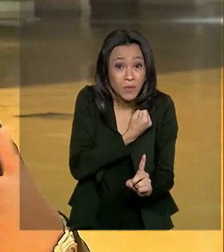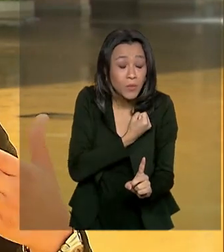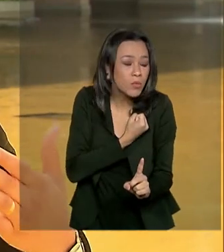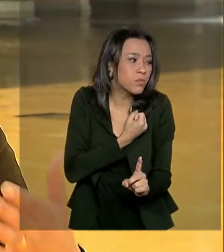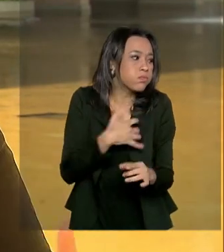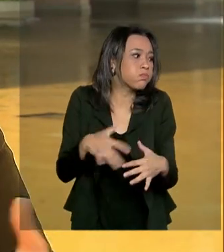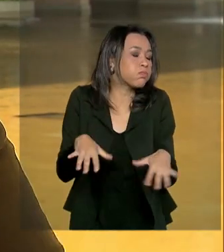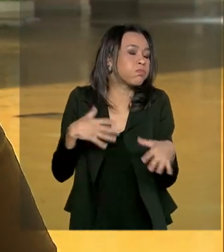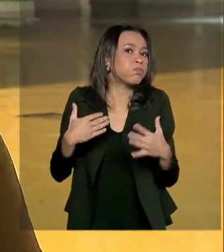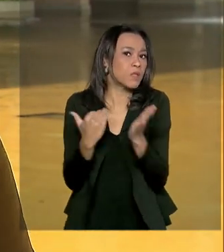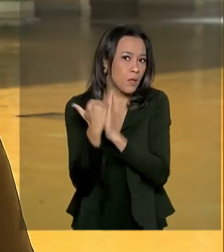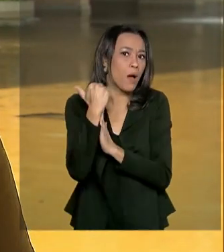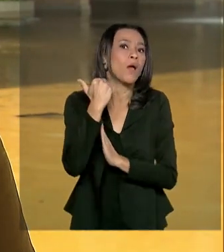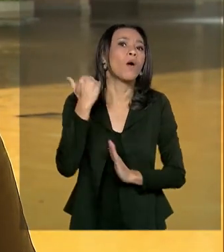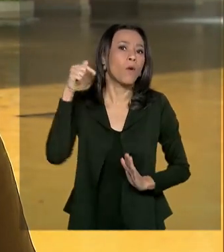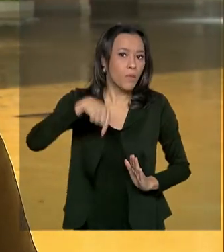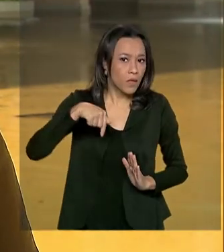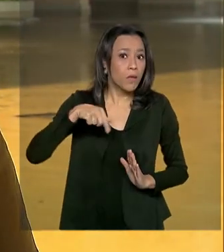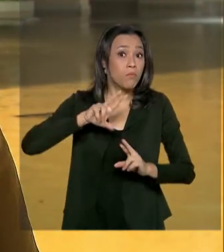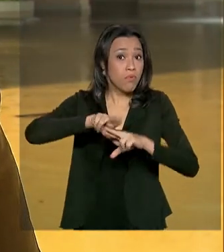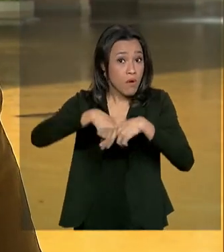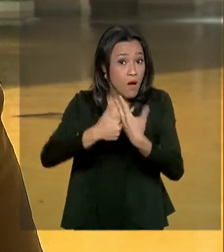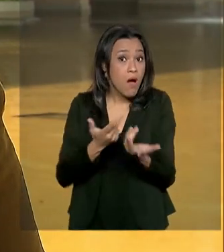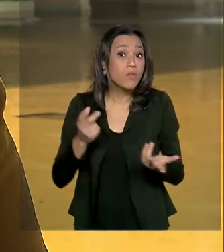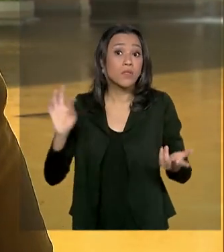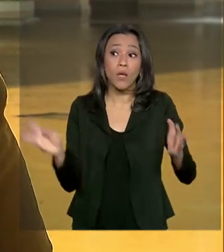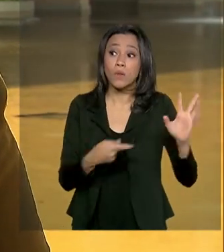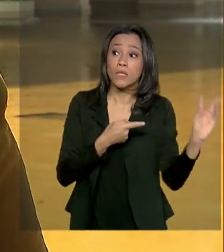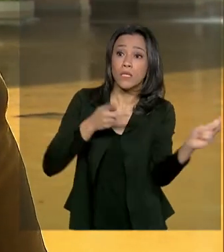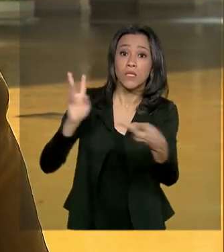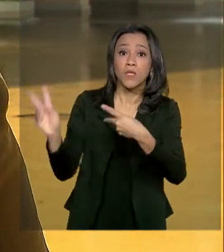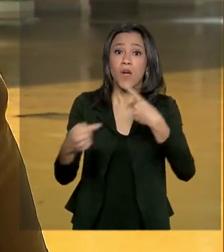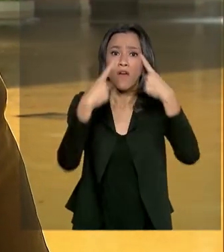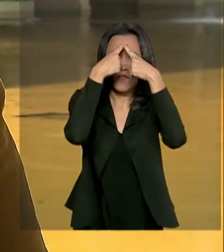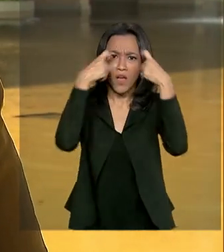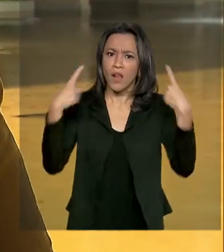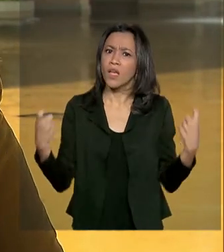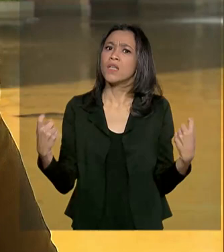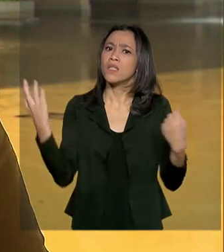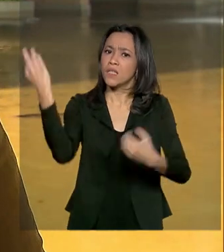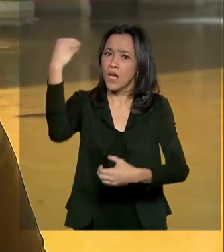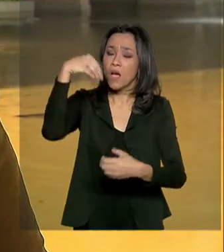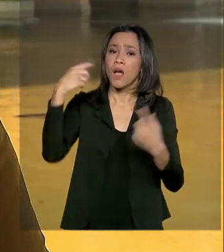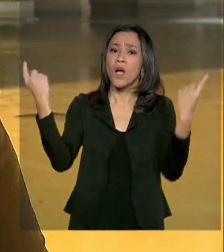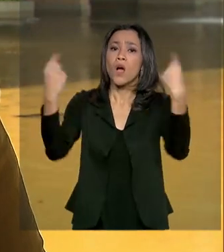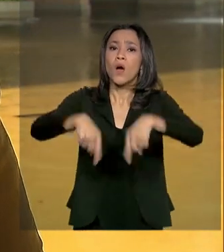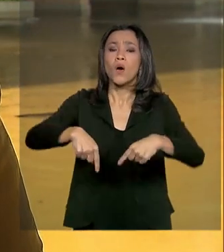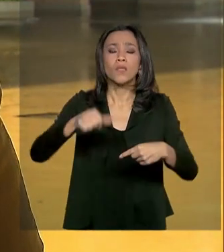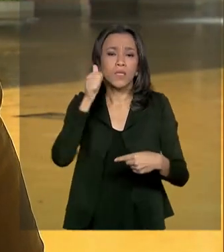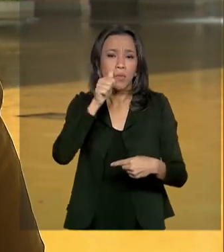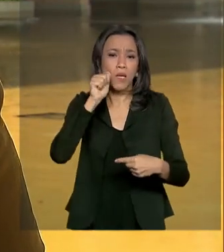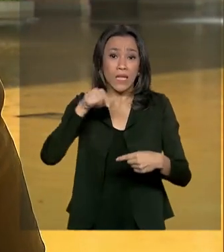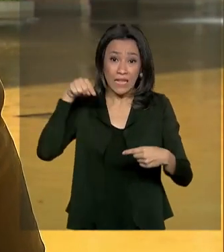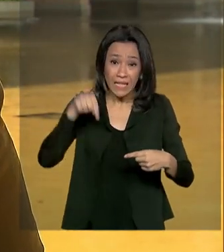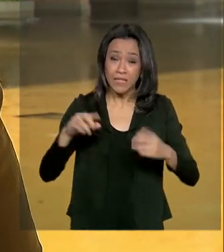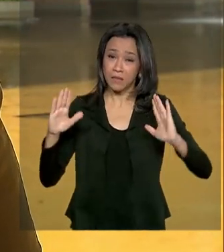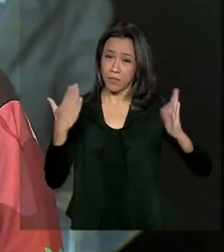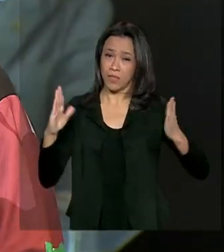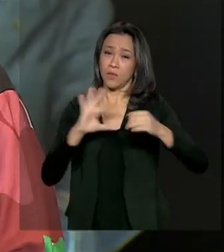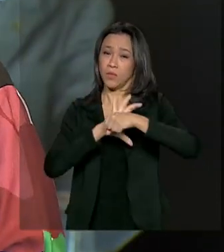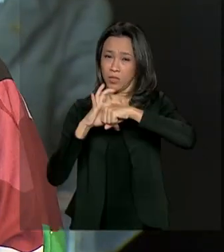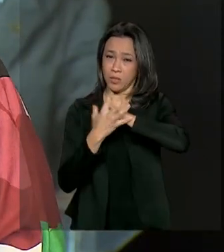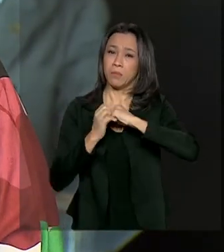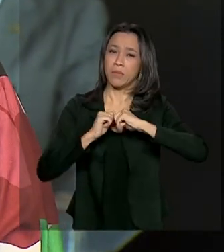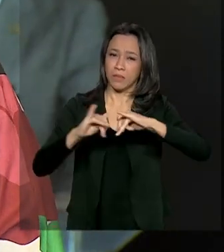ainda maior neste ano, por causa do aumento do número de casos de violência contra a mulher registrados durante a pandemia do coronavírus.